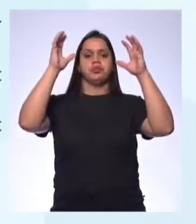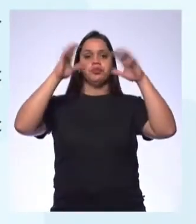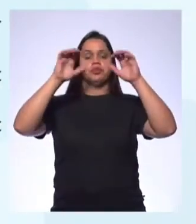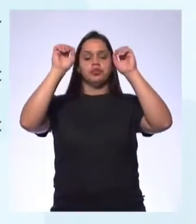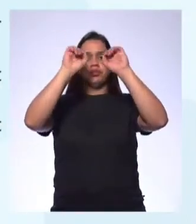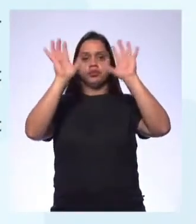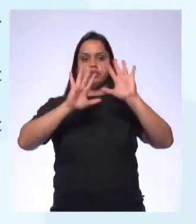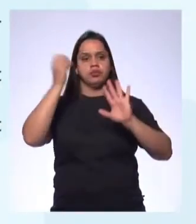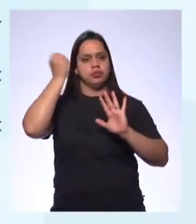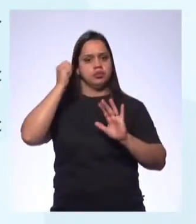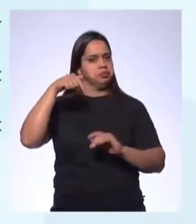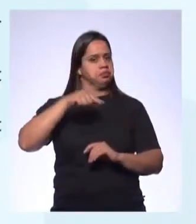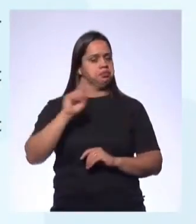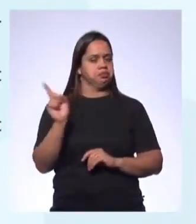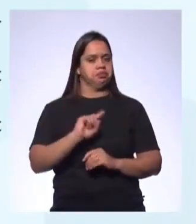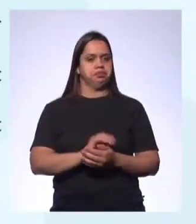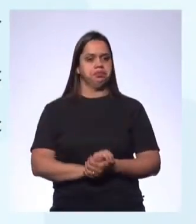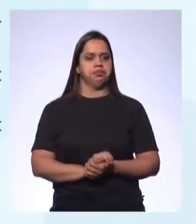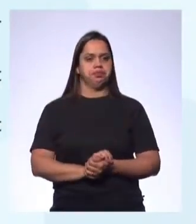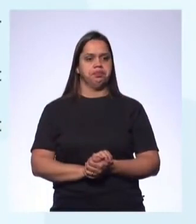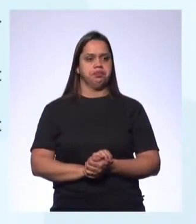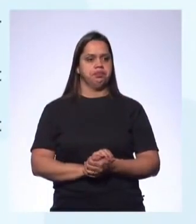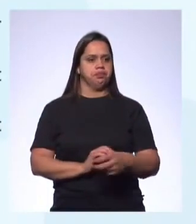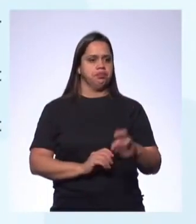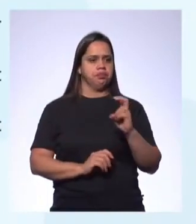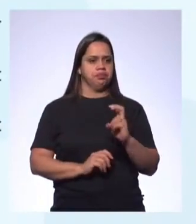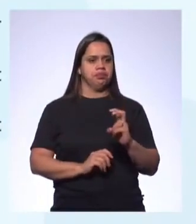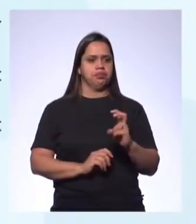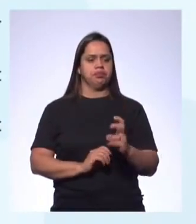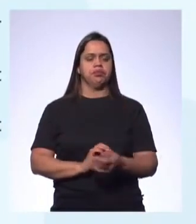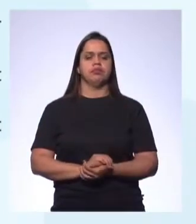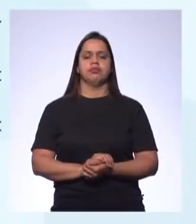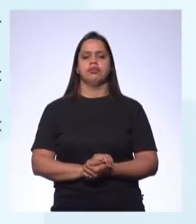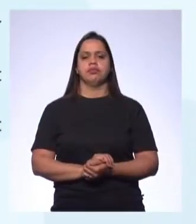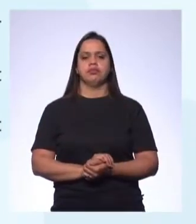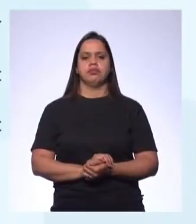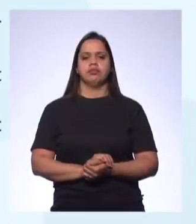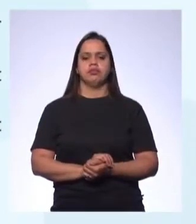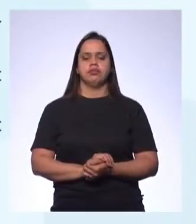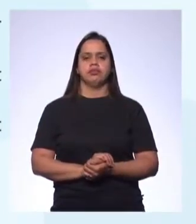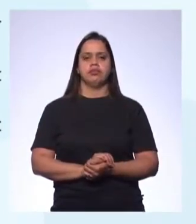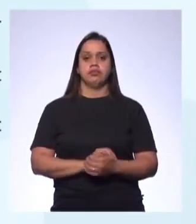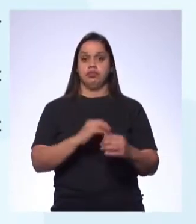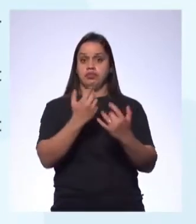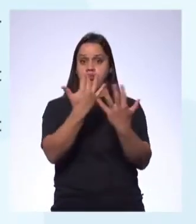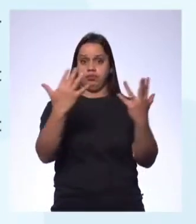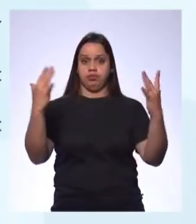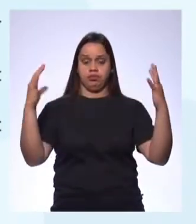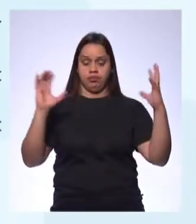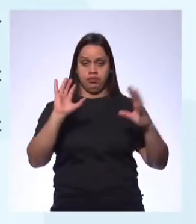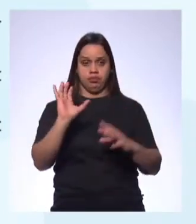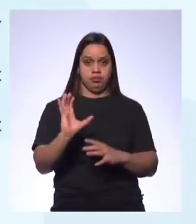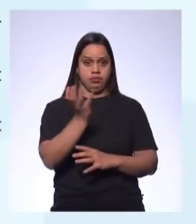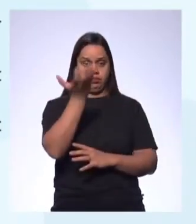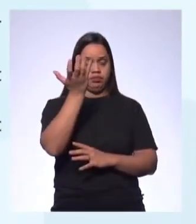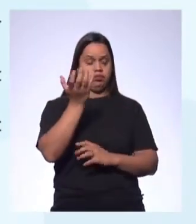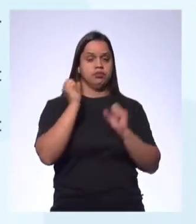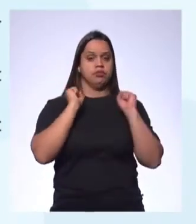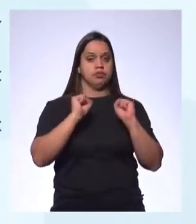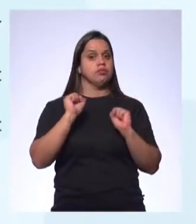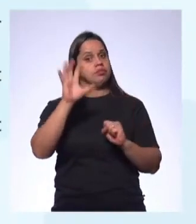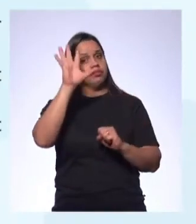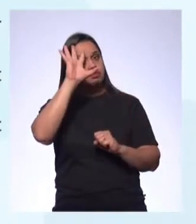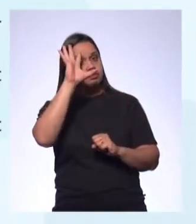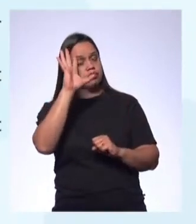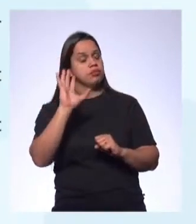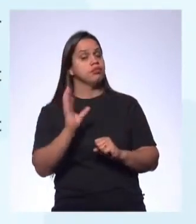5. Intense natural phenomena may cause... Fenômenos naturais intensos podem causar... Tá?